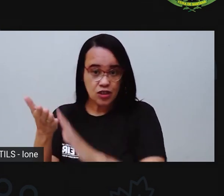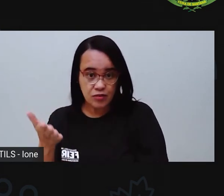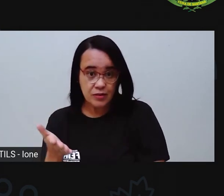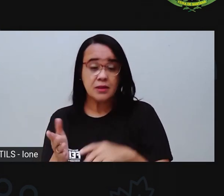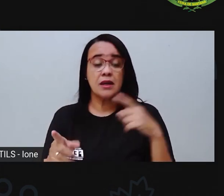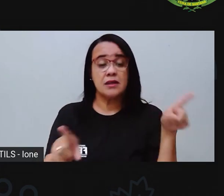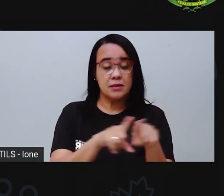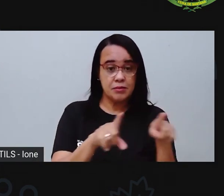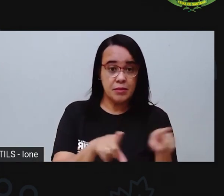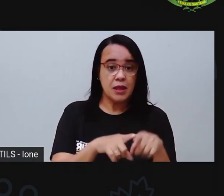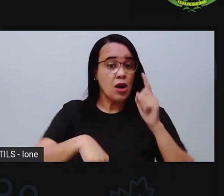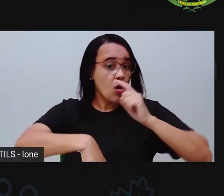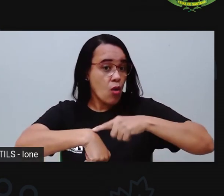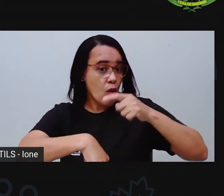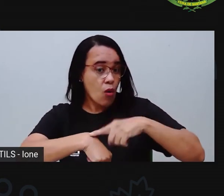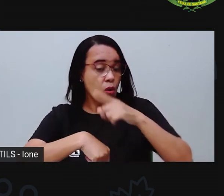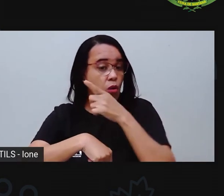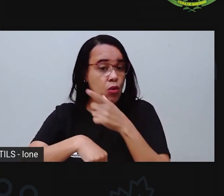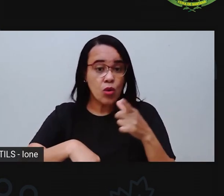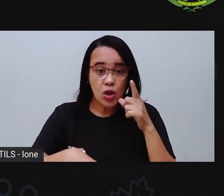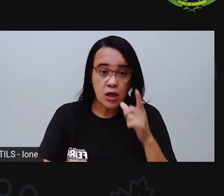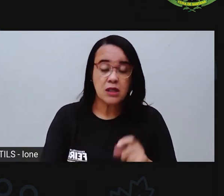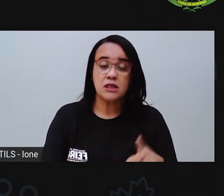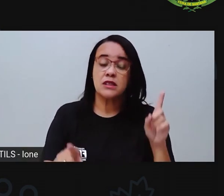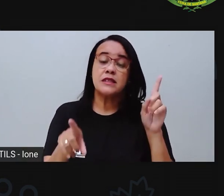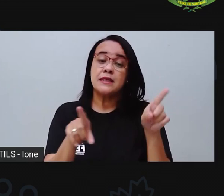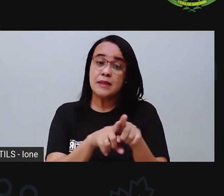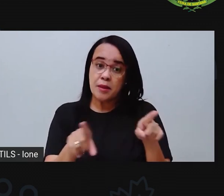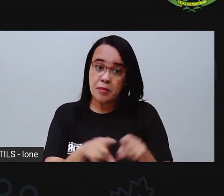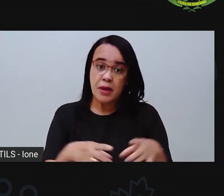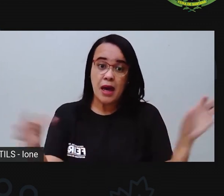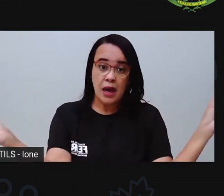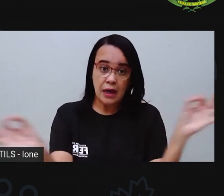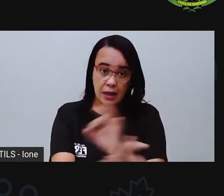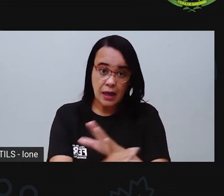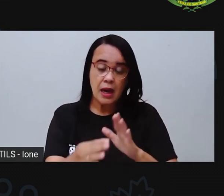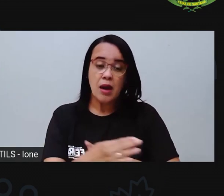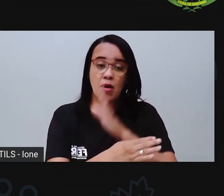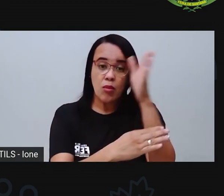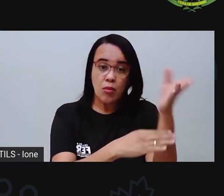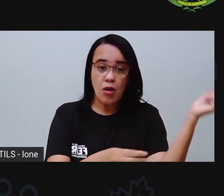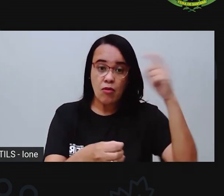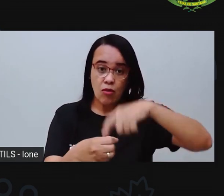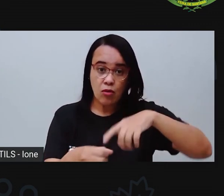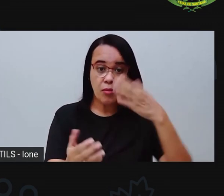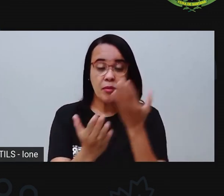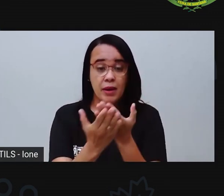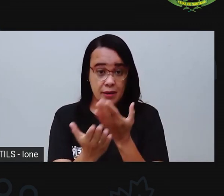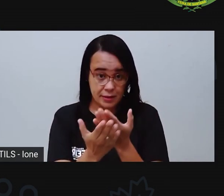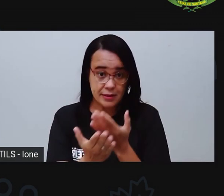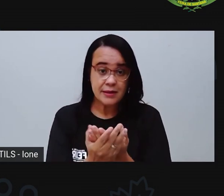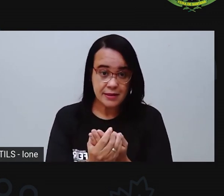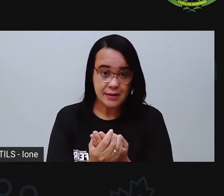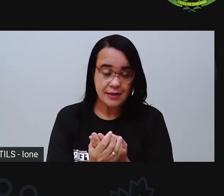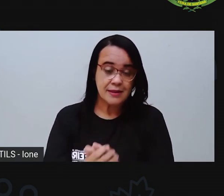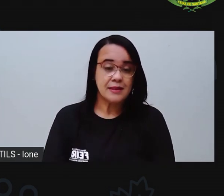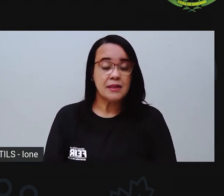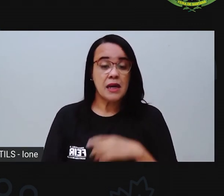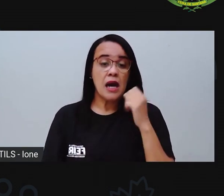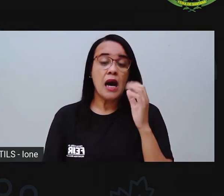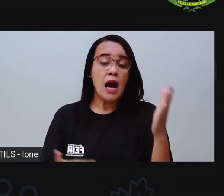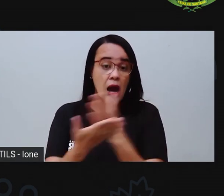lanche, o horário da saída. Então, tem dias que a pró deixa vocês brincarem com determinado